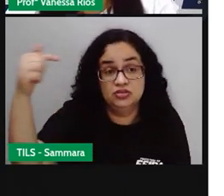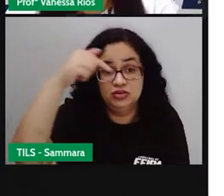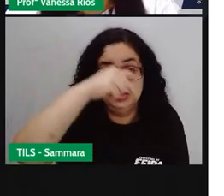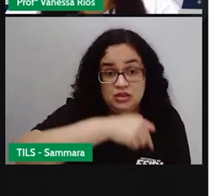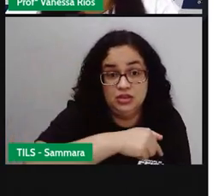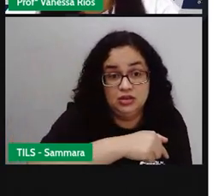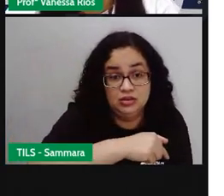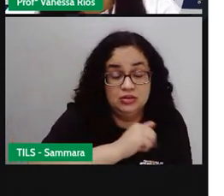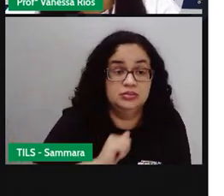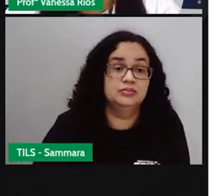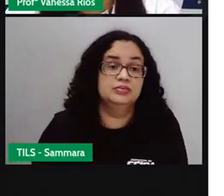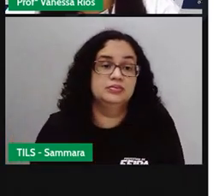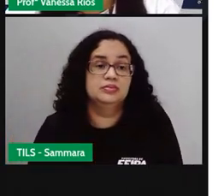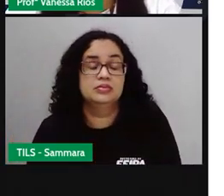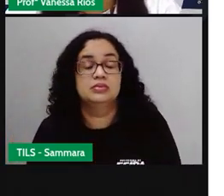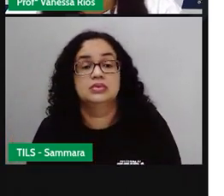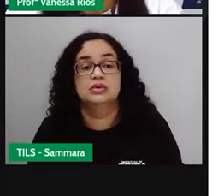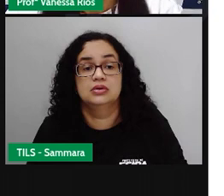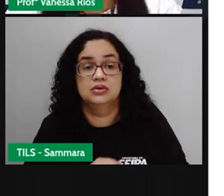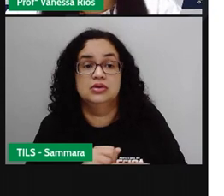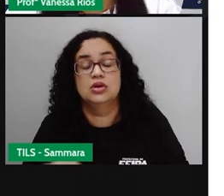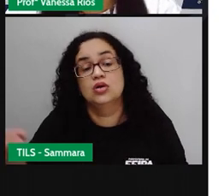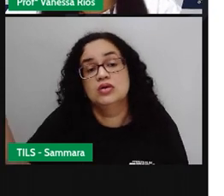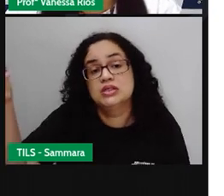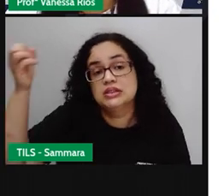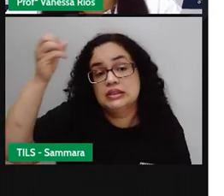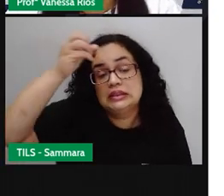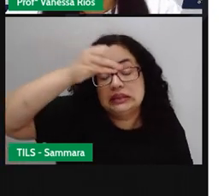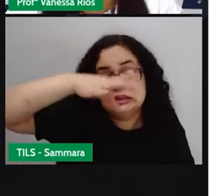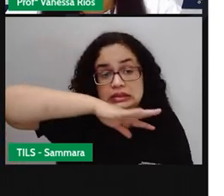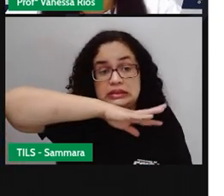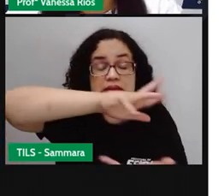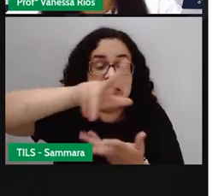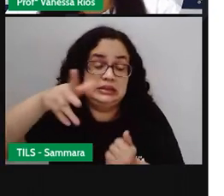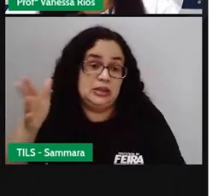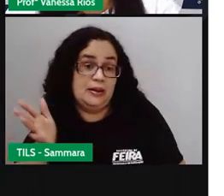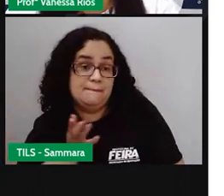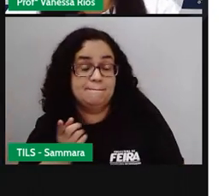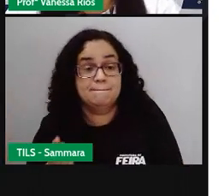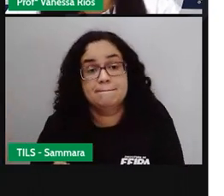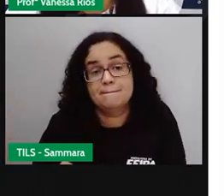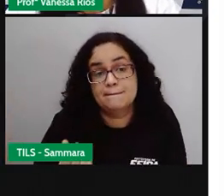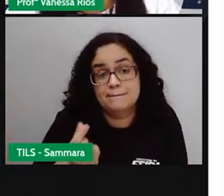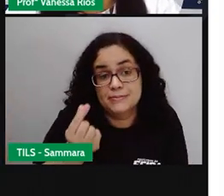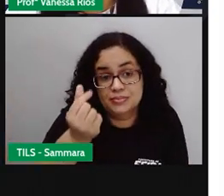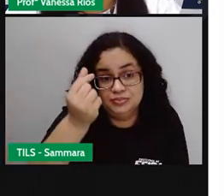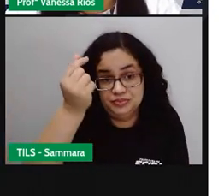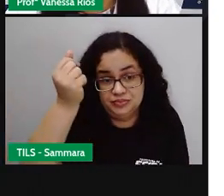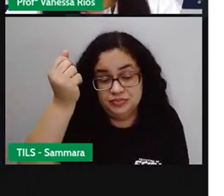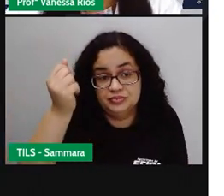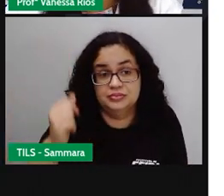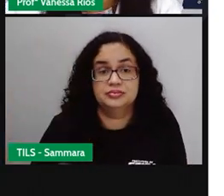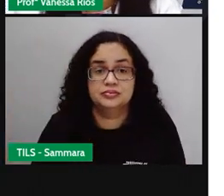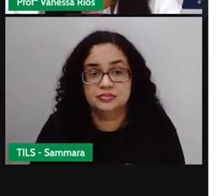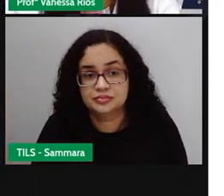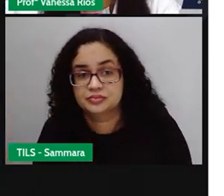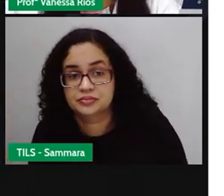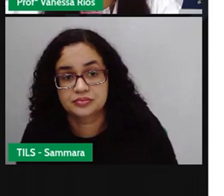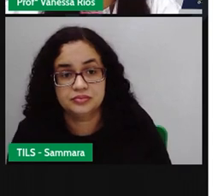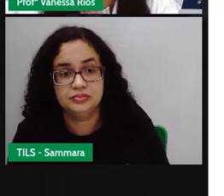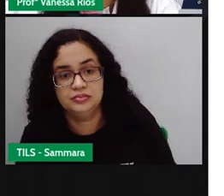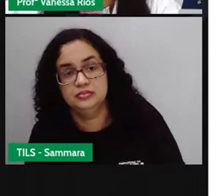colonizar e explorar as novas terras, as riquezas aí trazidas pelas novas terras.